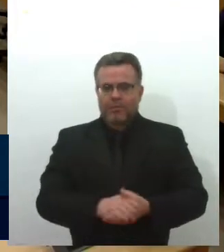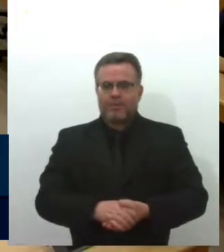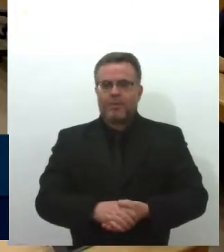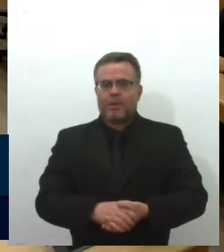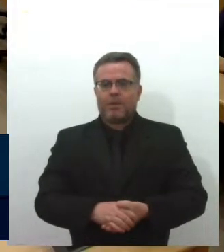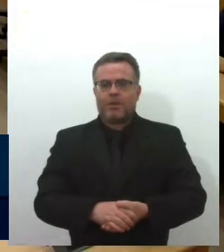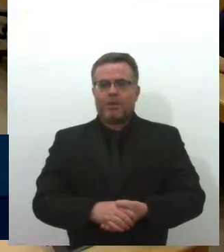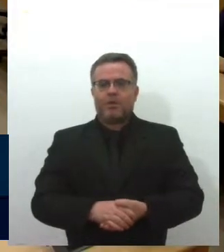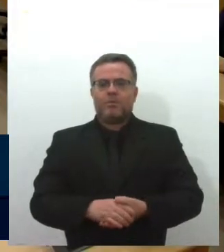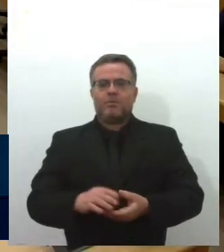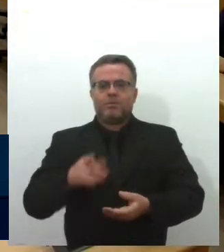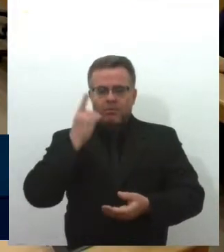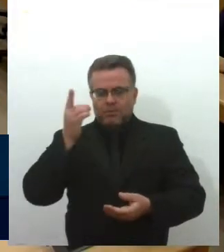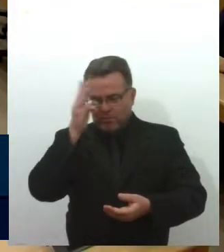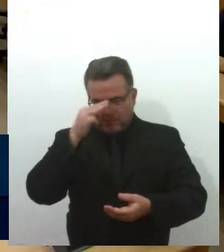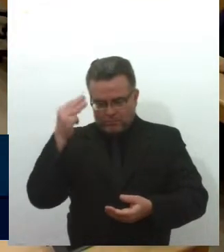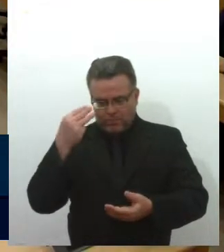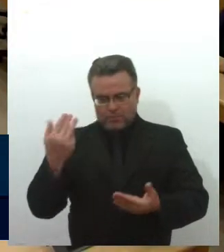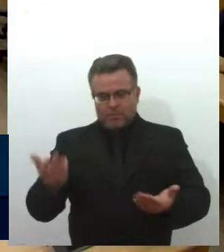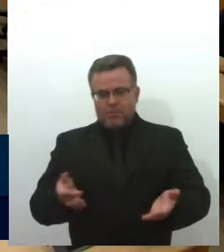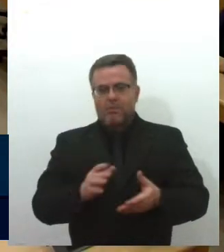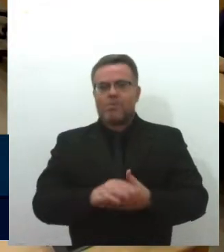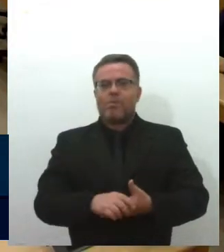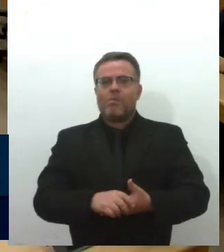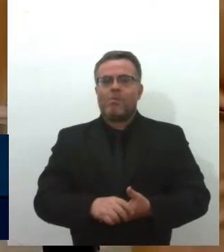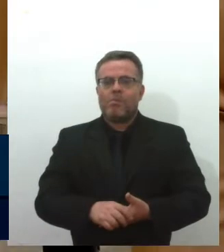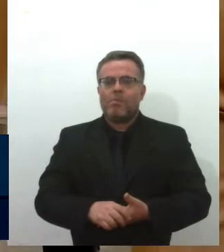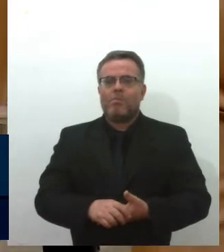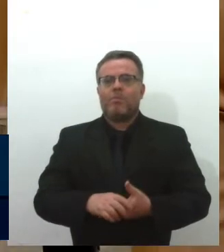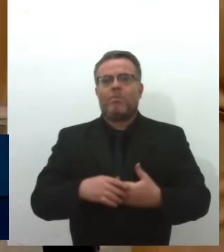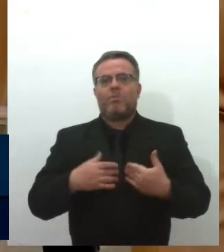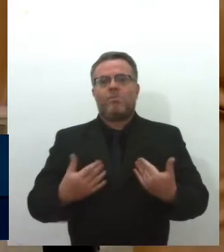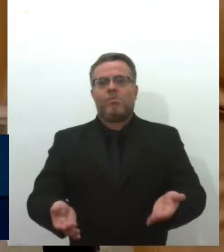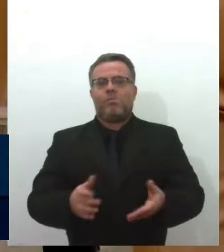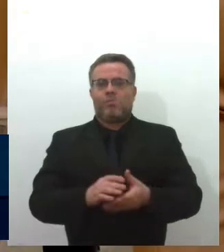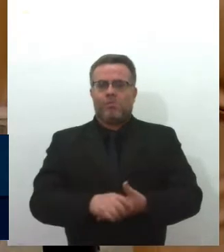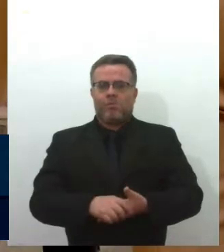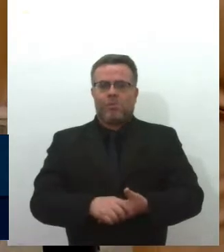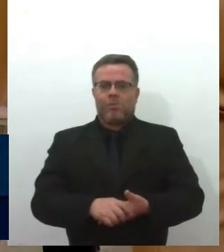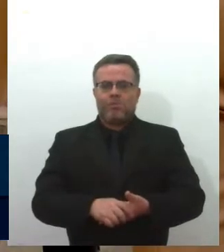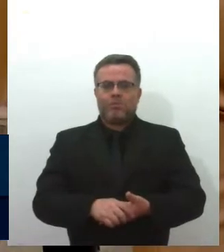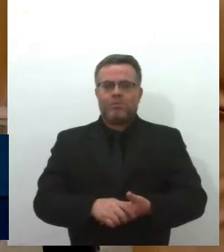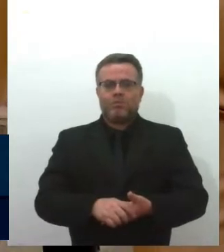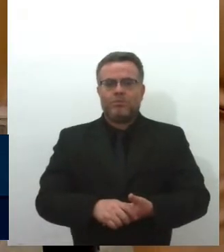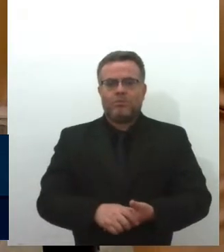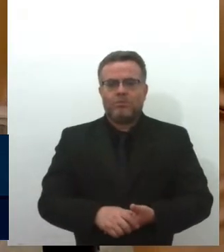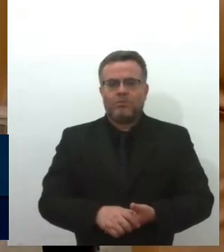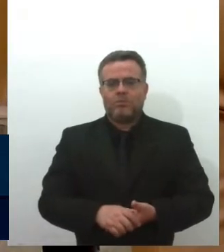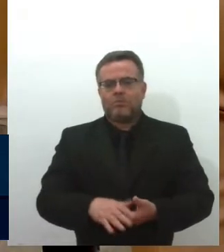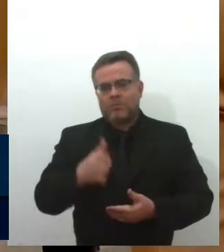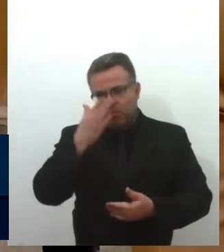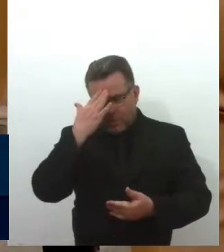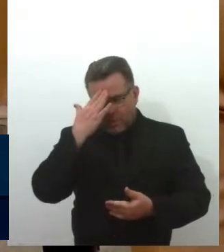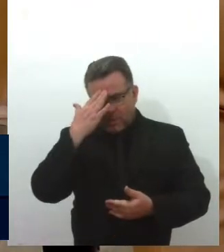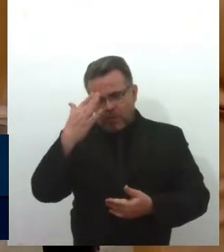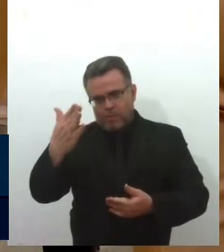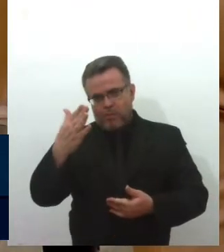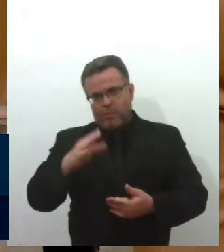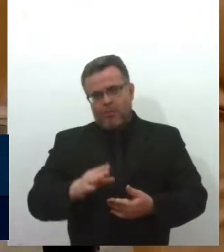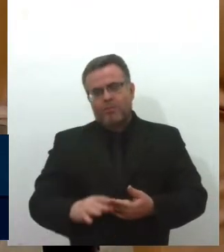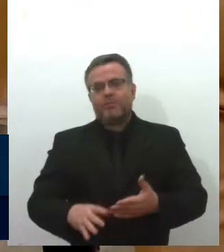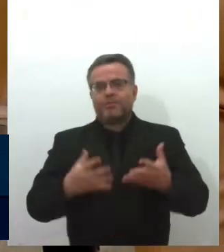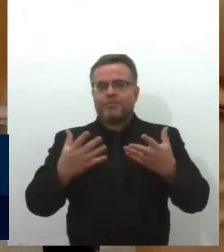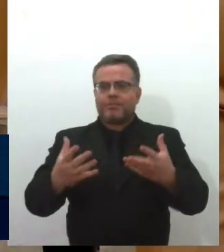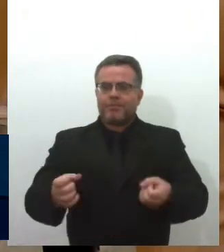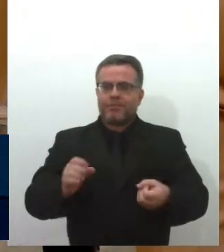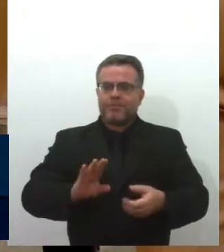Deputado Luciano Pimentel, antes já quero agradecer pela parte concedida